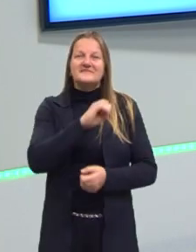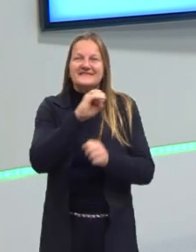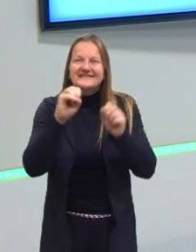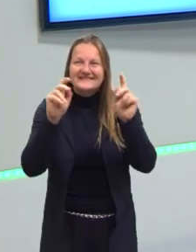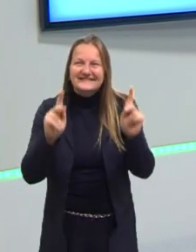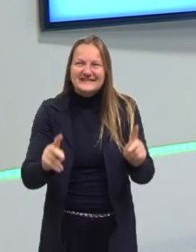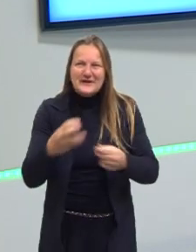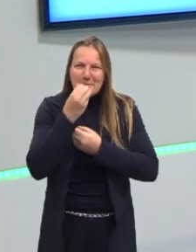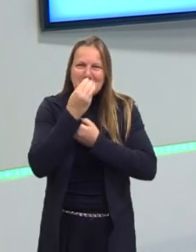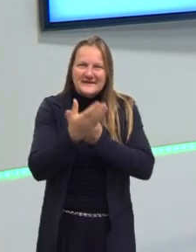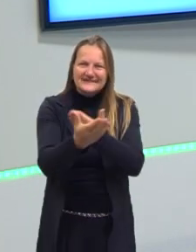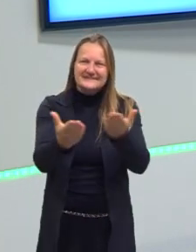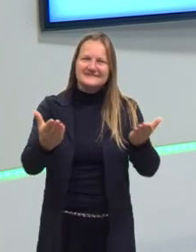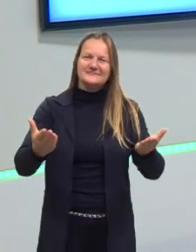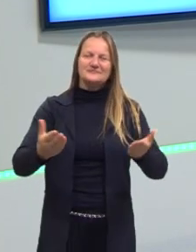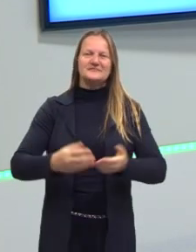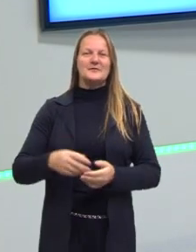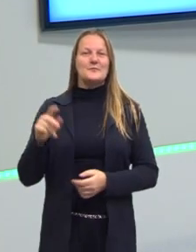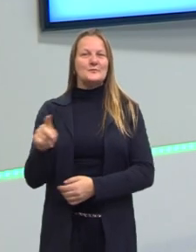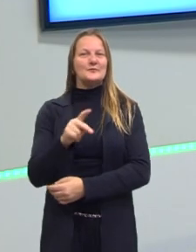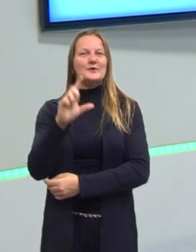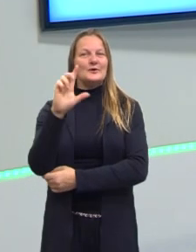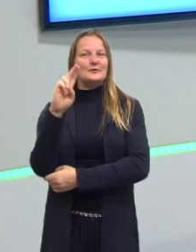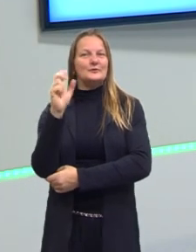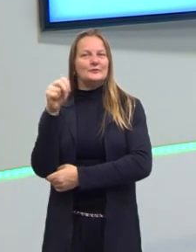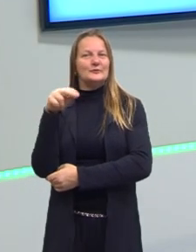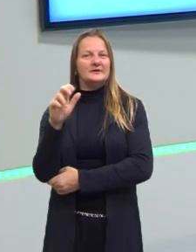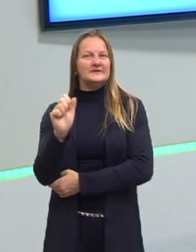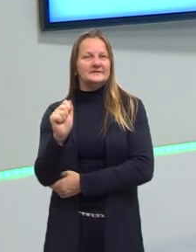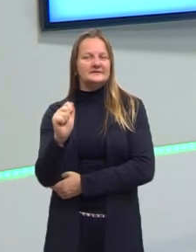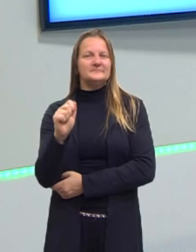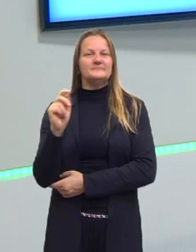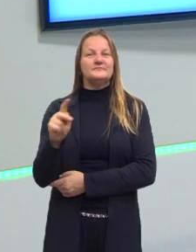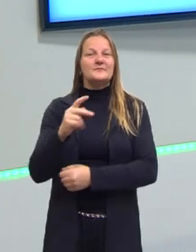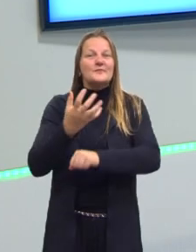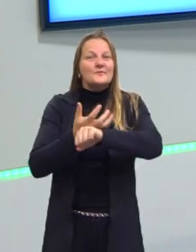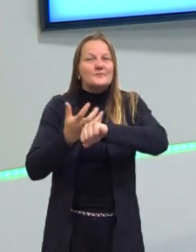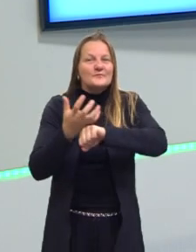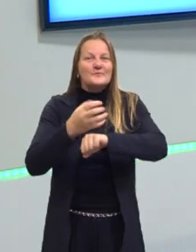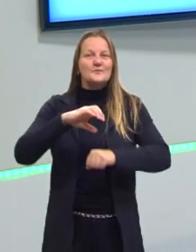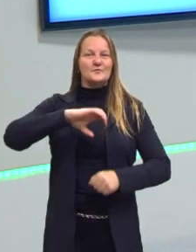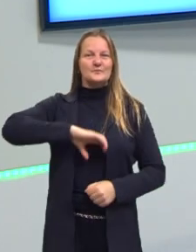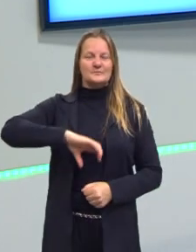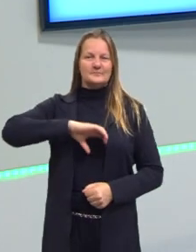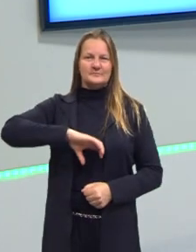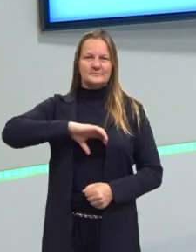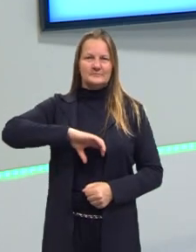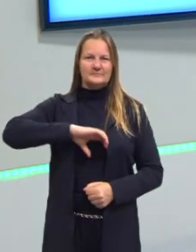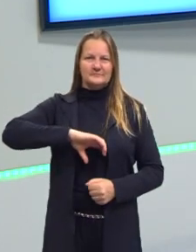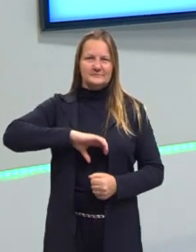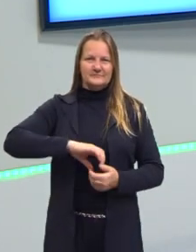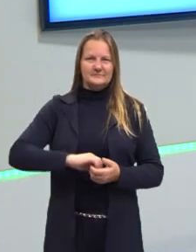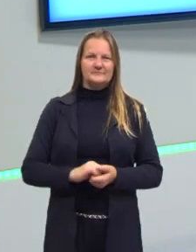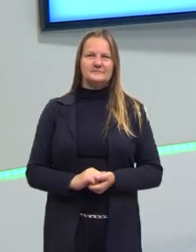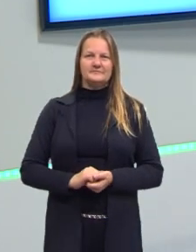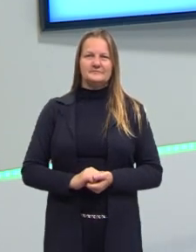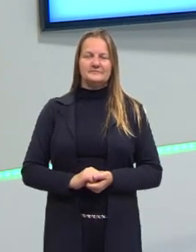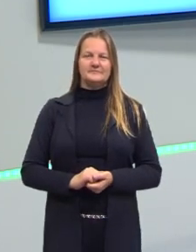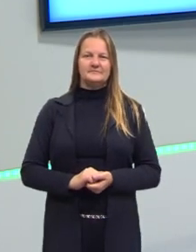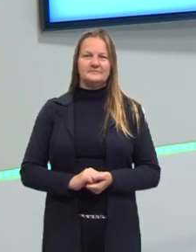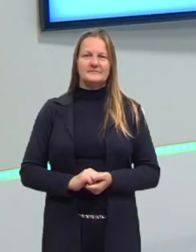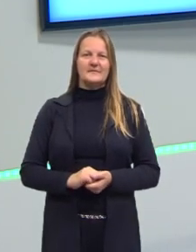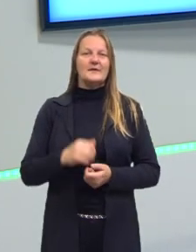pessoal, tudo bem com vocês? Eu sou a professora Luana Miller, trabalho com vocês o componente curricular de língua portuguesa.